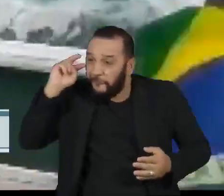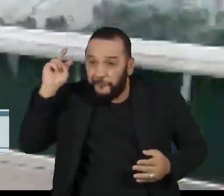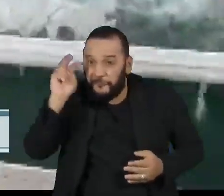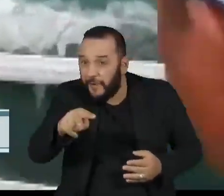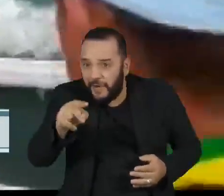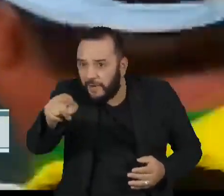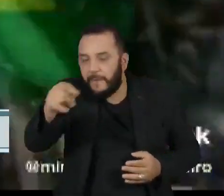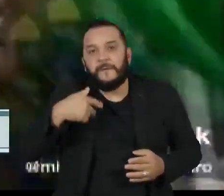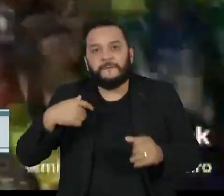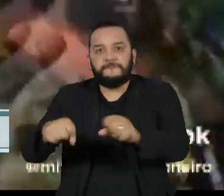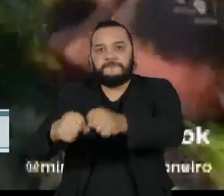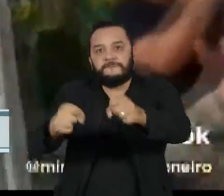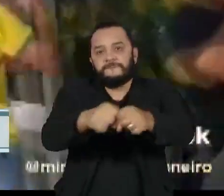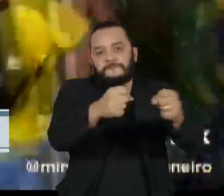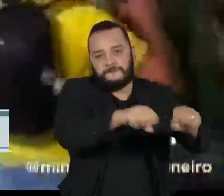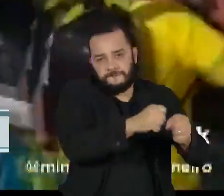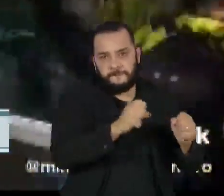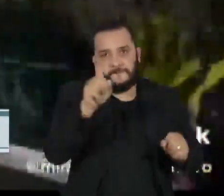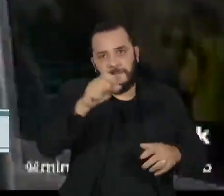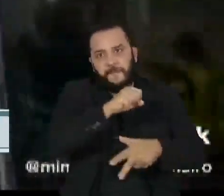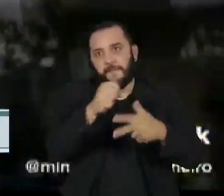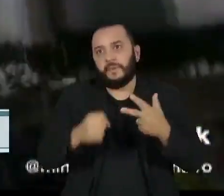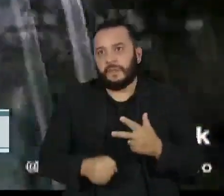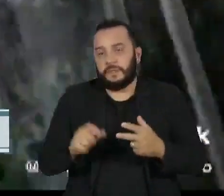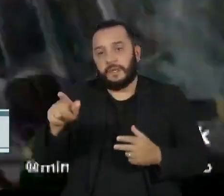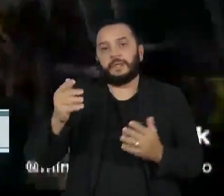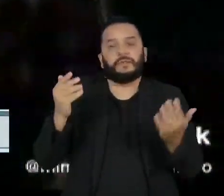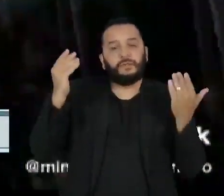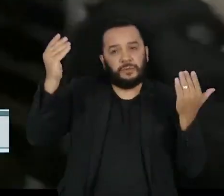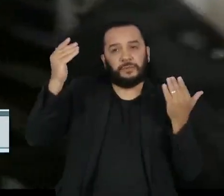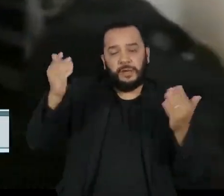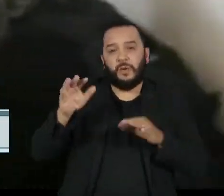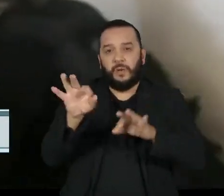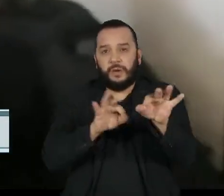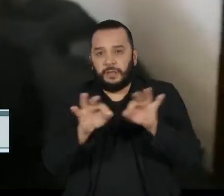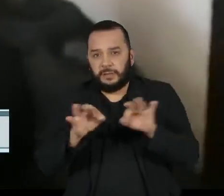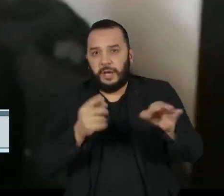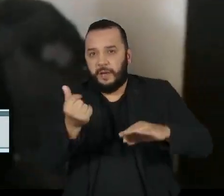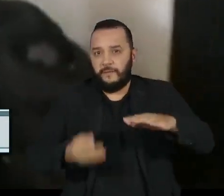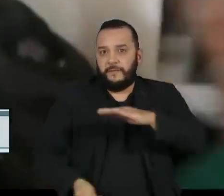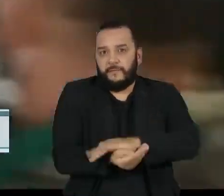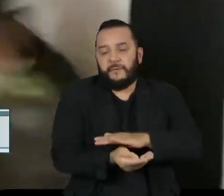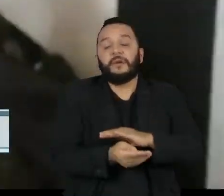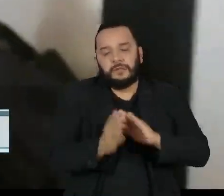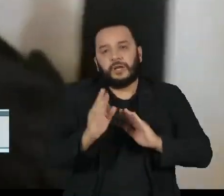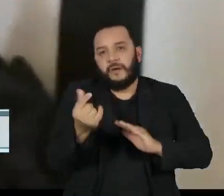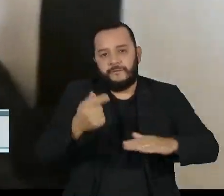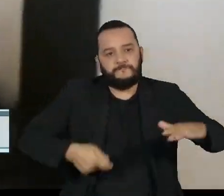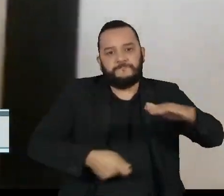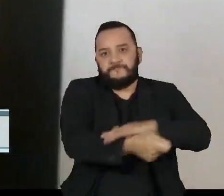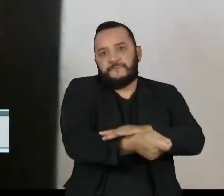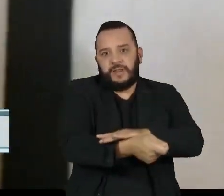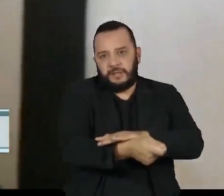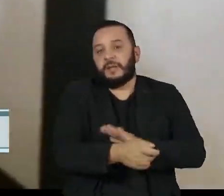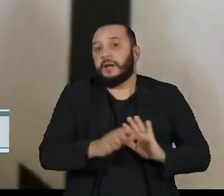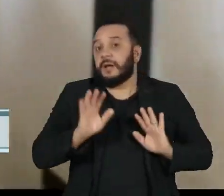prédios públicos na Praça dos Três Poderes ou suspeitos de organizar e financiar os atos não poderão assinar esse tipo de acordo.